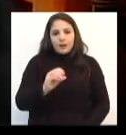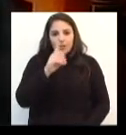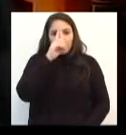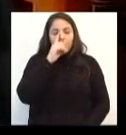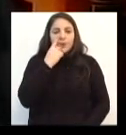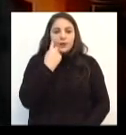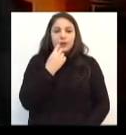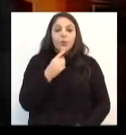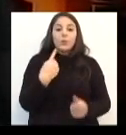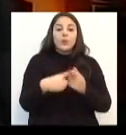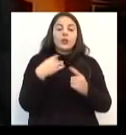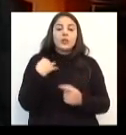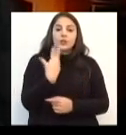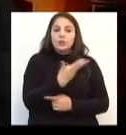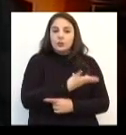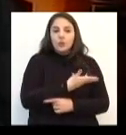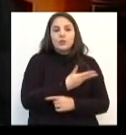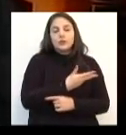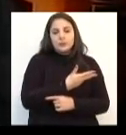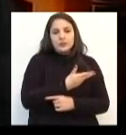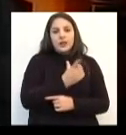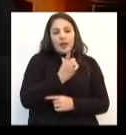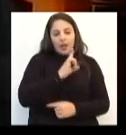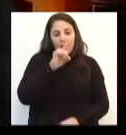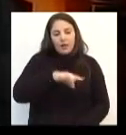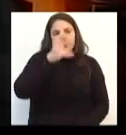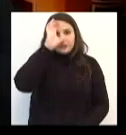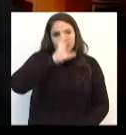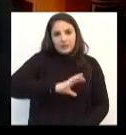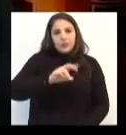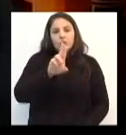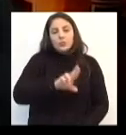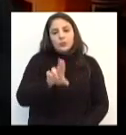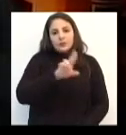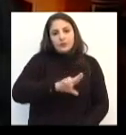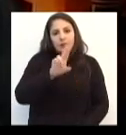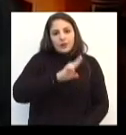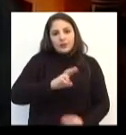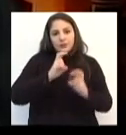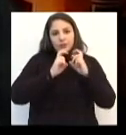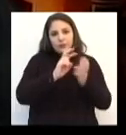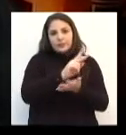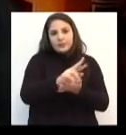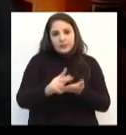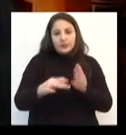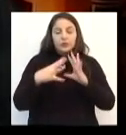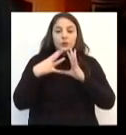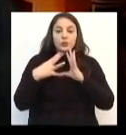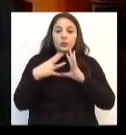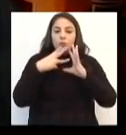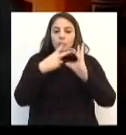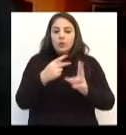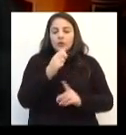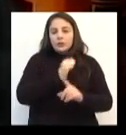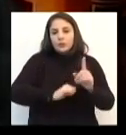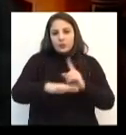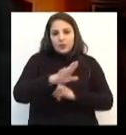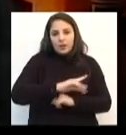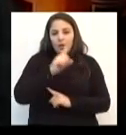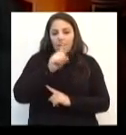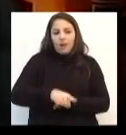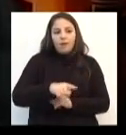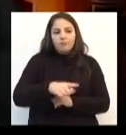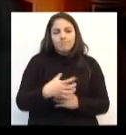pois todos nós somos cidadãos e usuários do trânsito. Toda a sociedade é